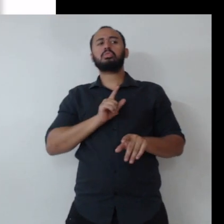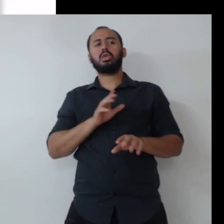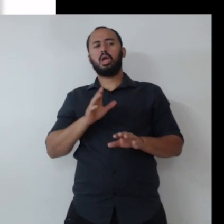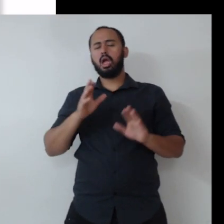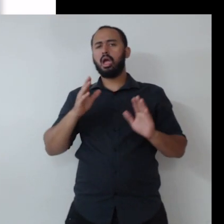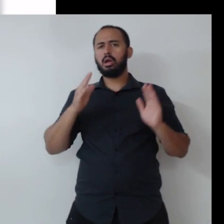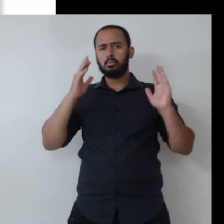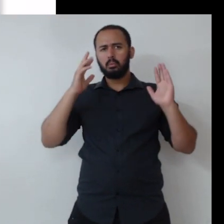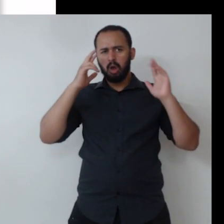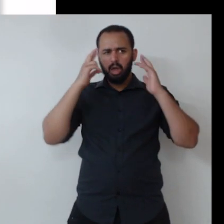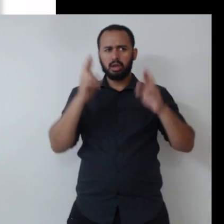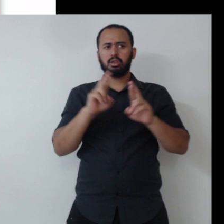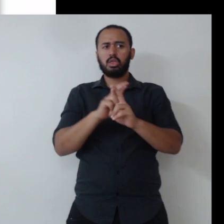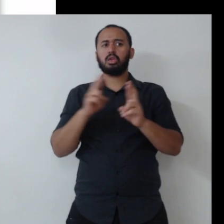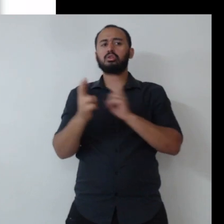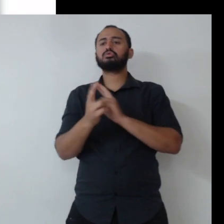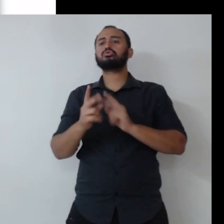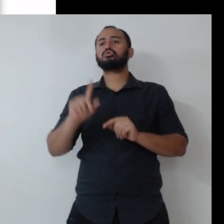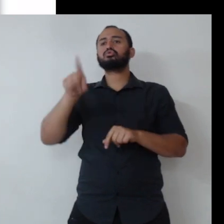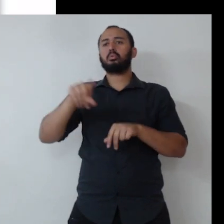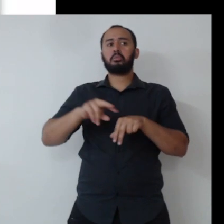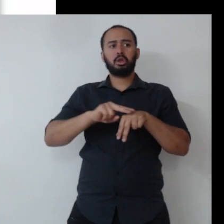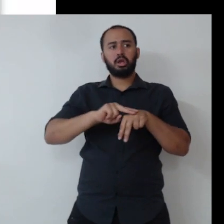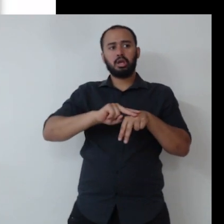a essa questão do gênero,